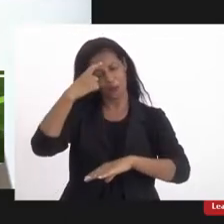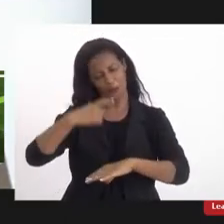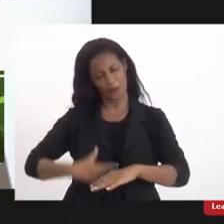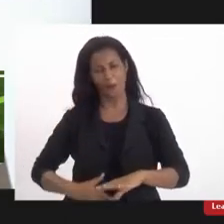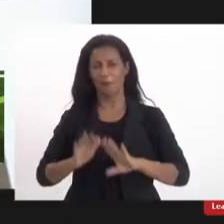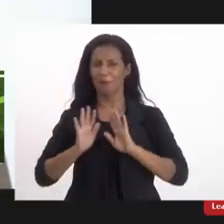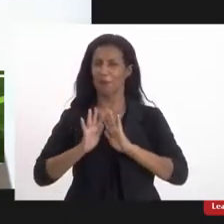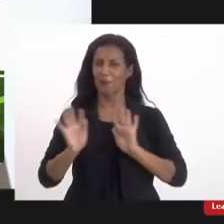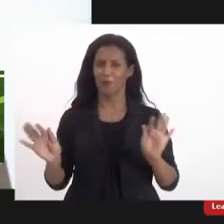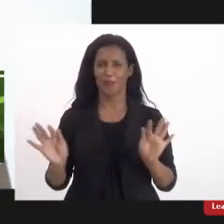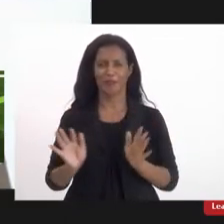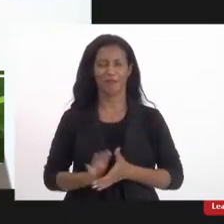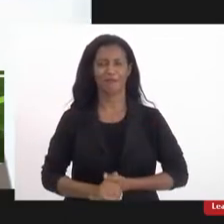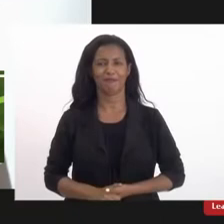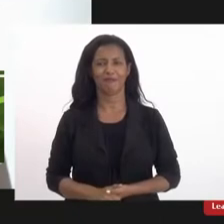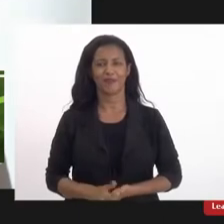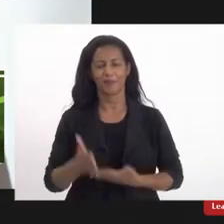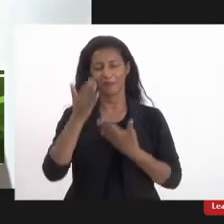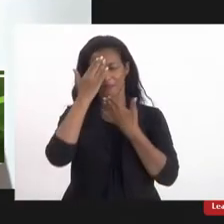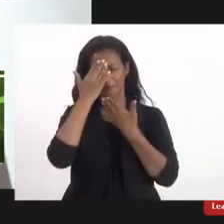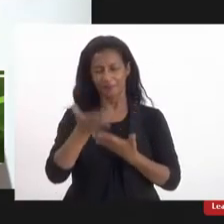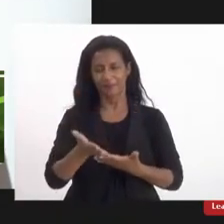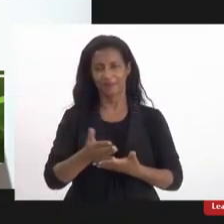idiosincrática, obrigada.